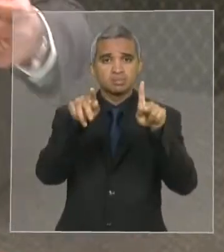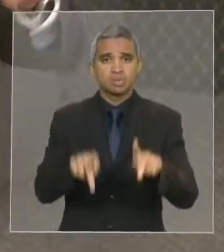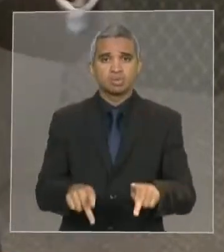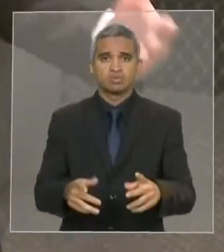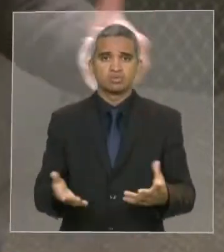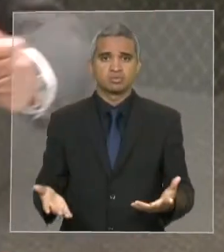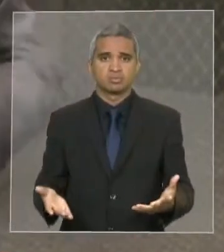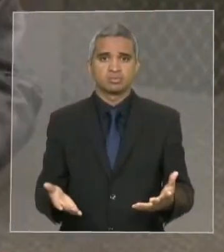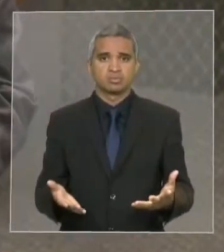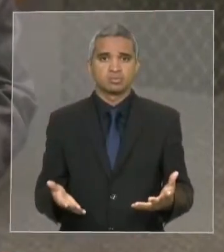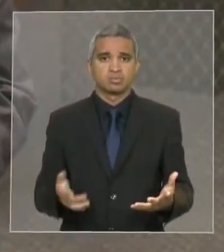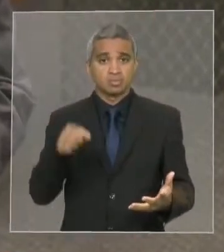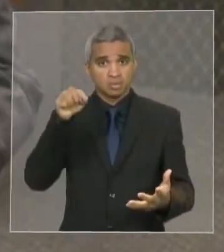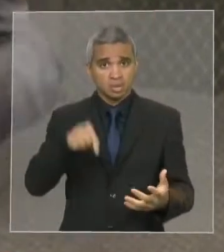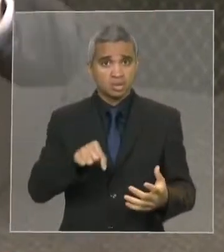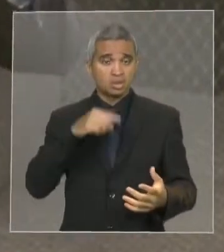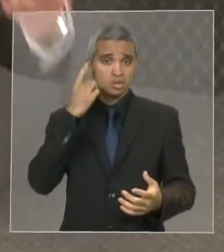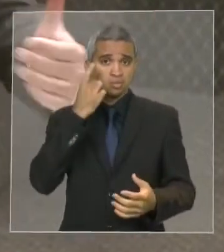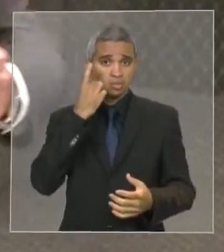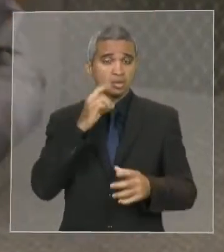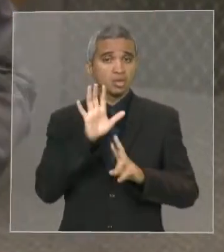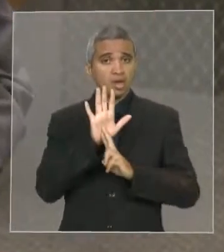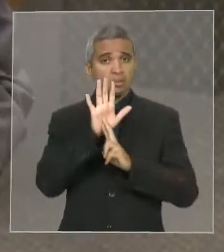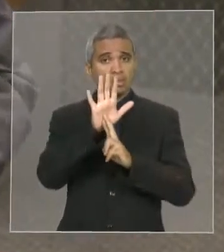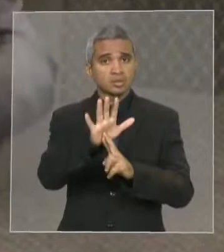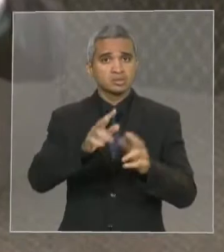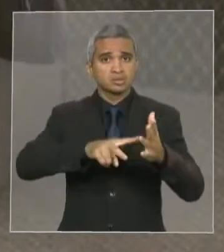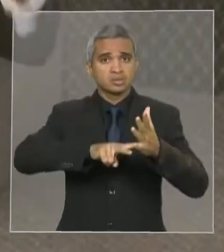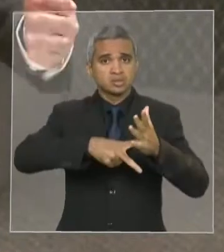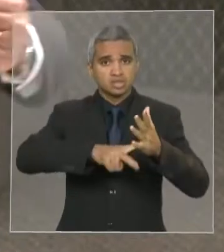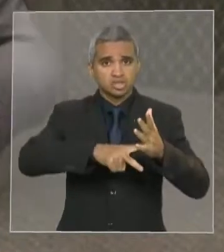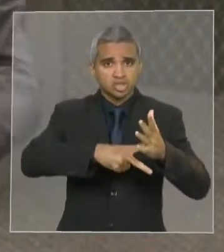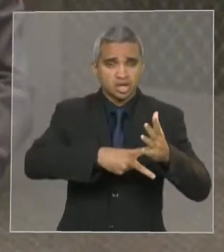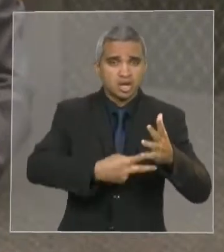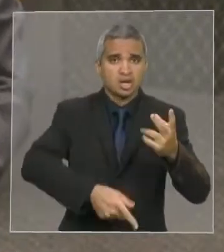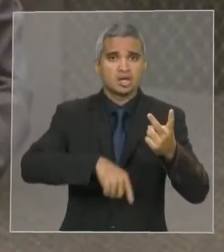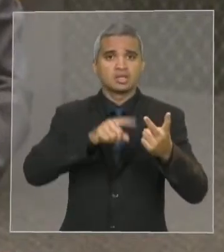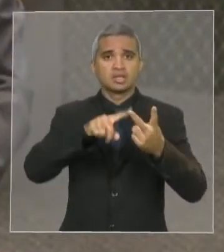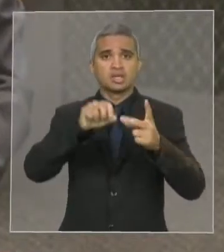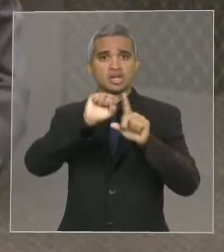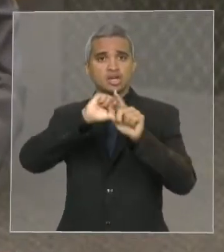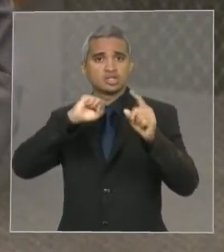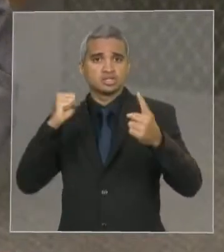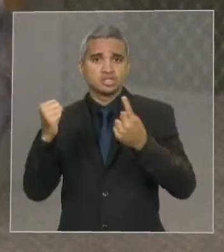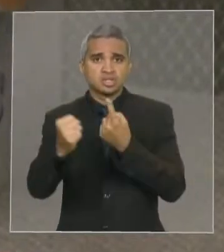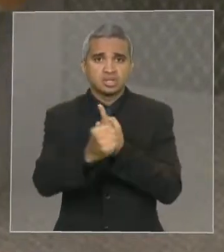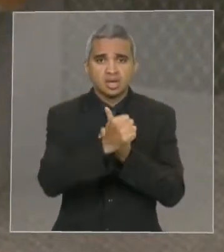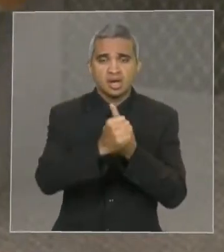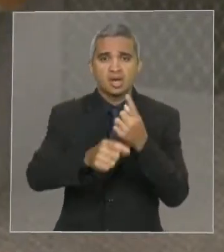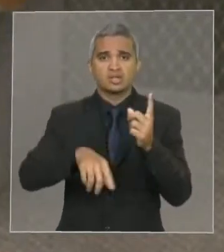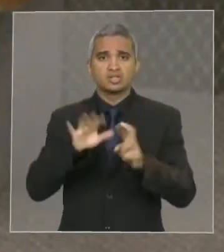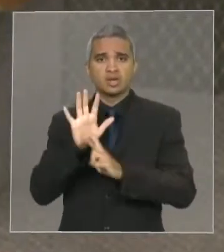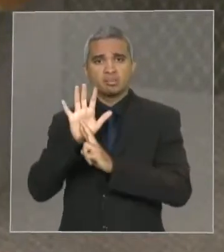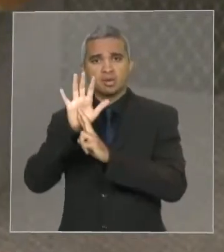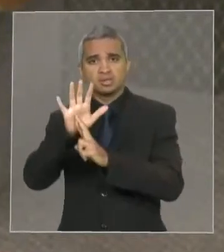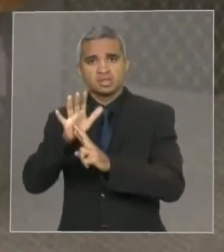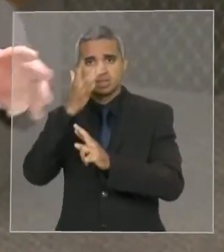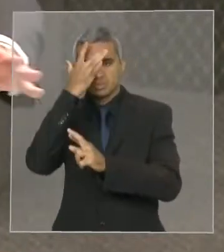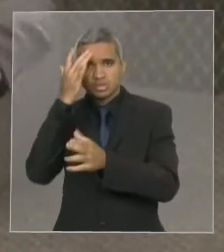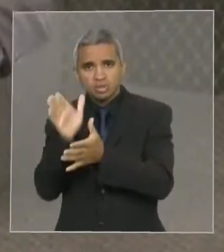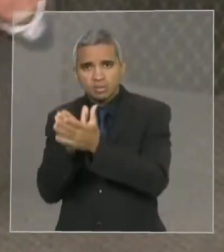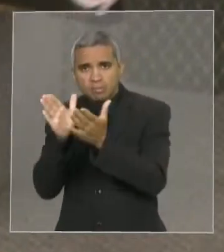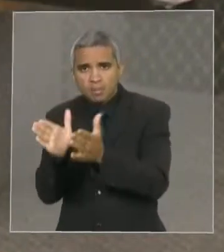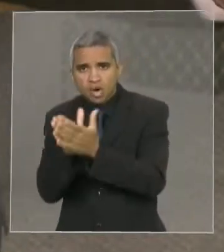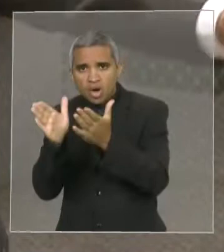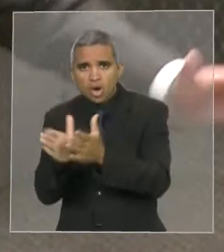representamos aqui os sindicatos, a sociedade organizada, o mais pobre, mas